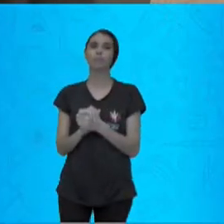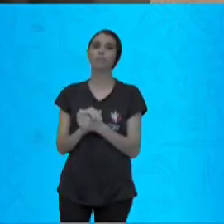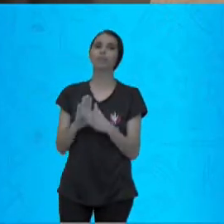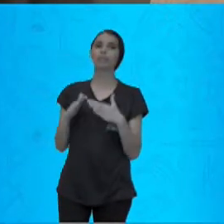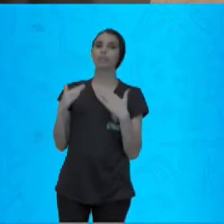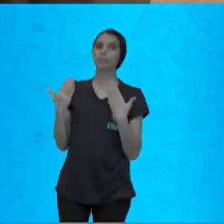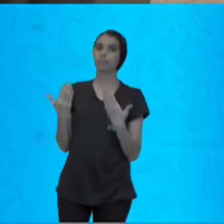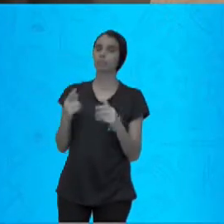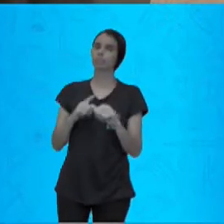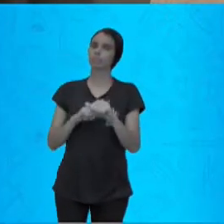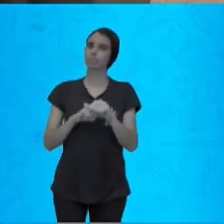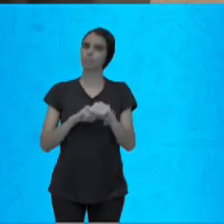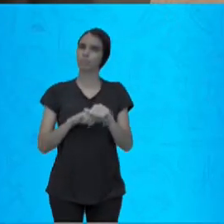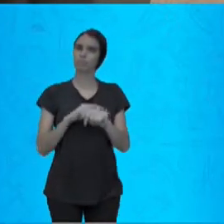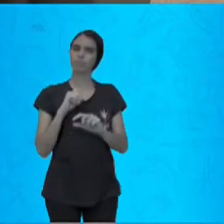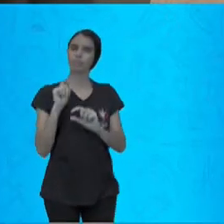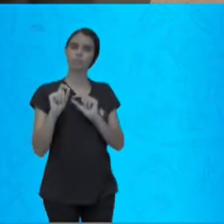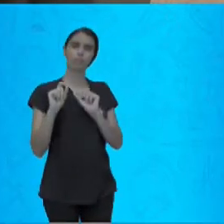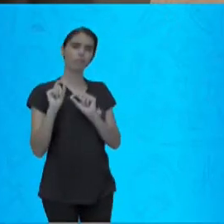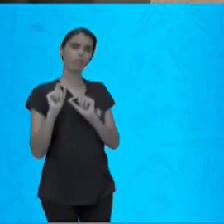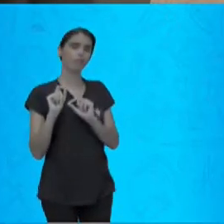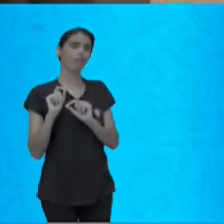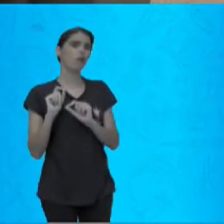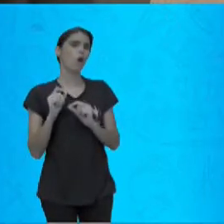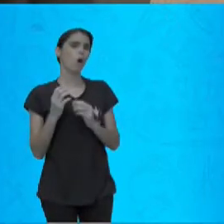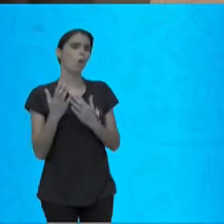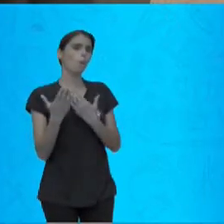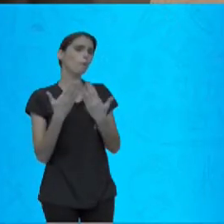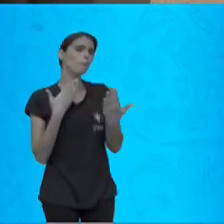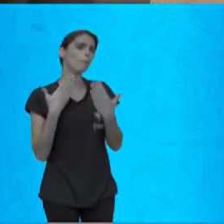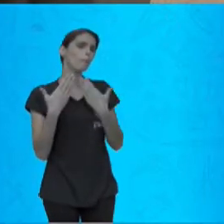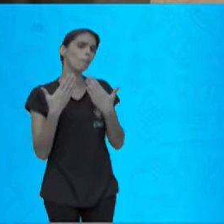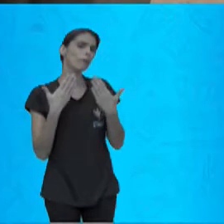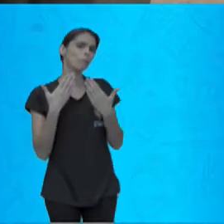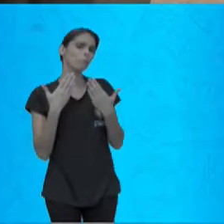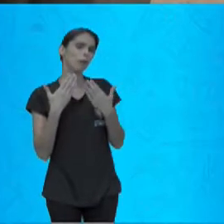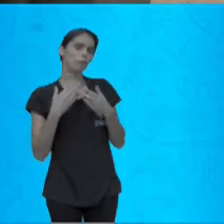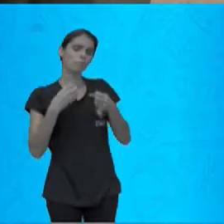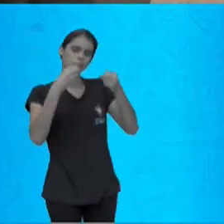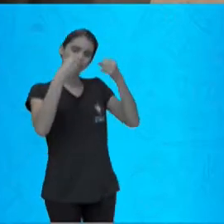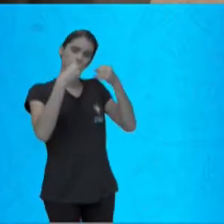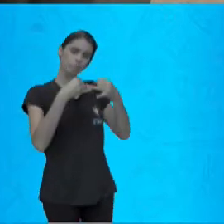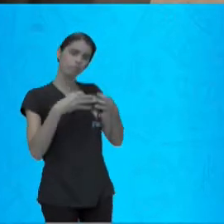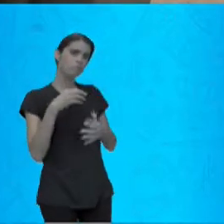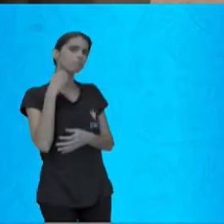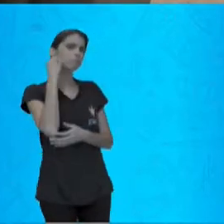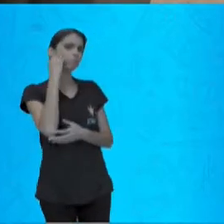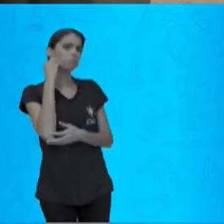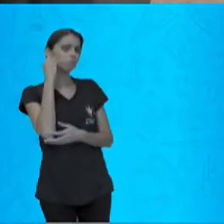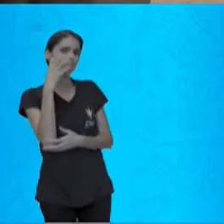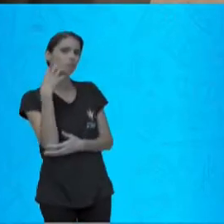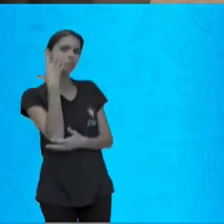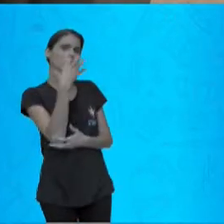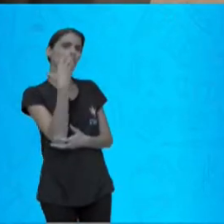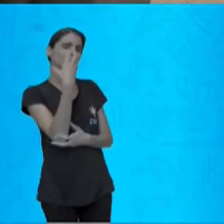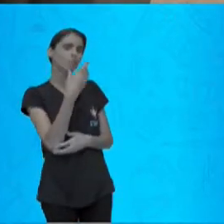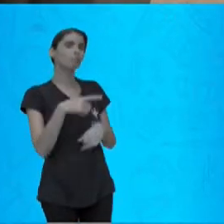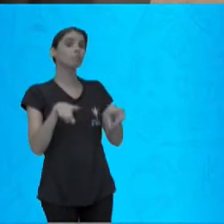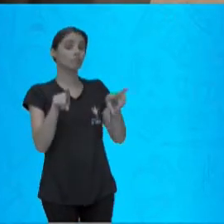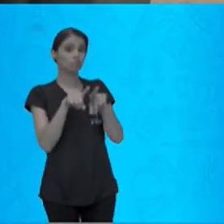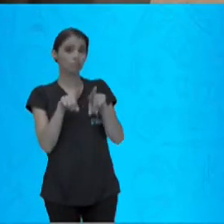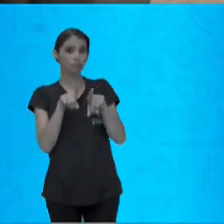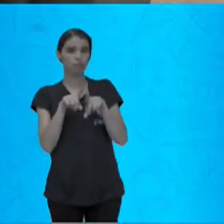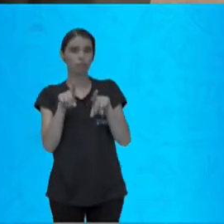momento nós teremos um bate-papo com o Tiago. Ele vai contar para a gente algumas experiências com a música. E também